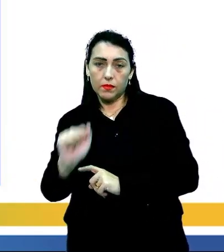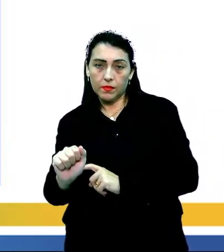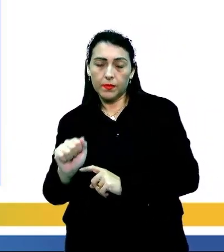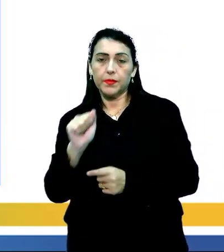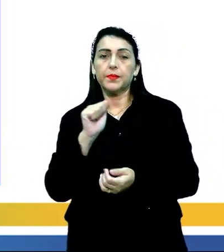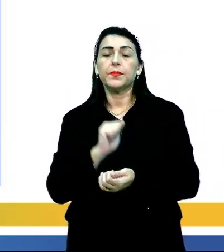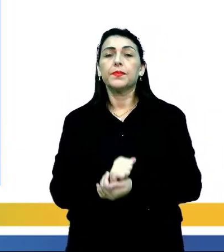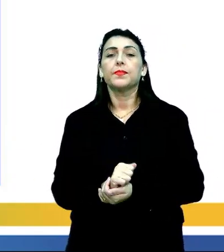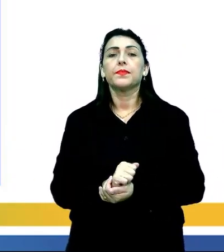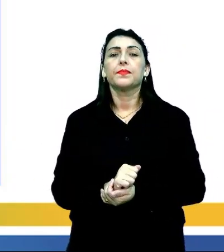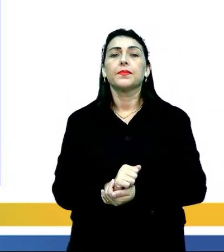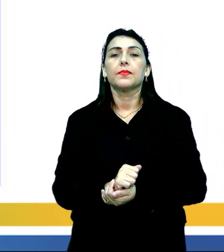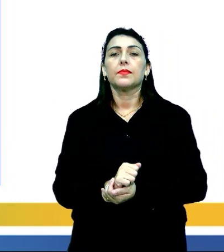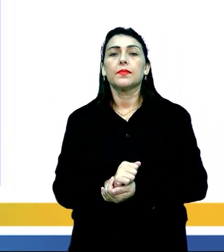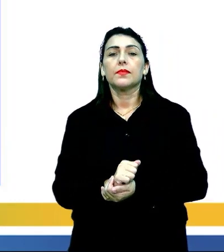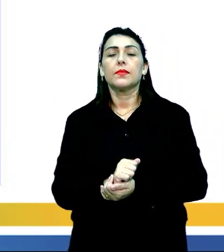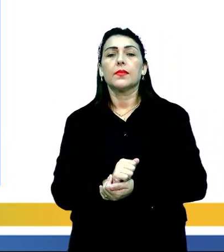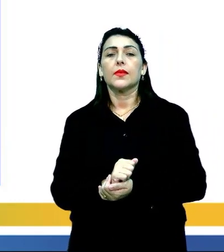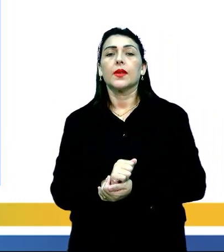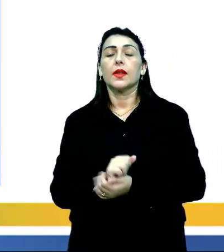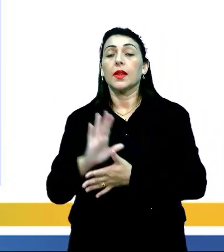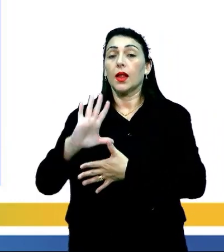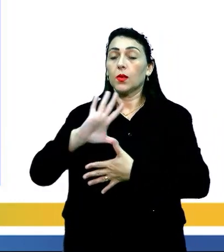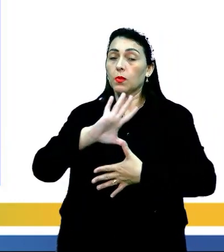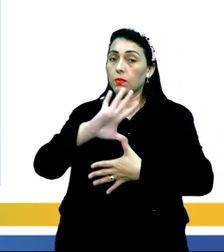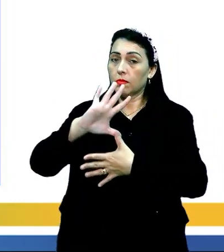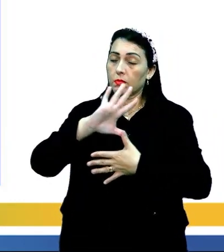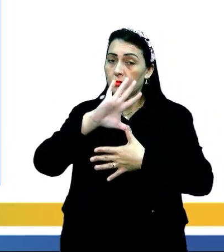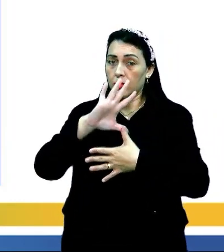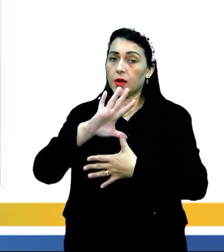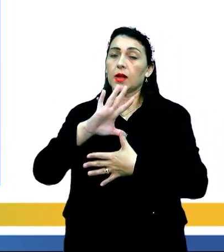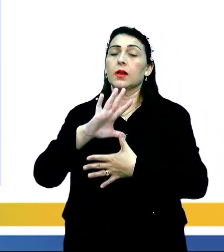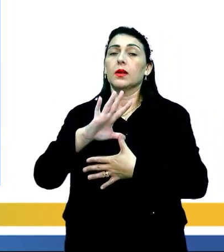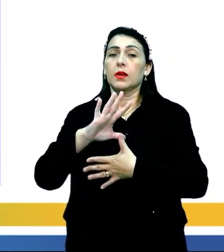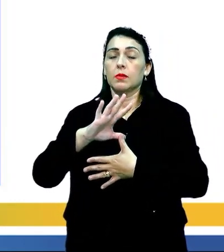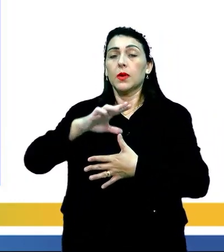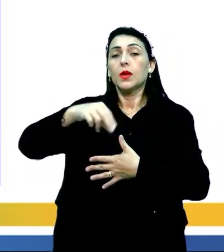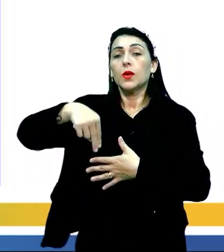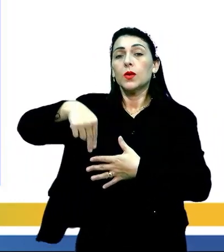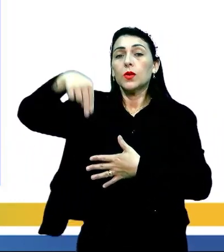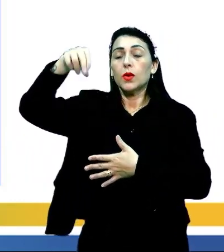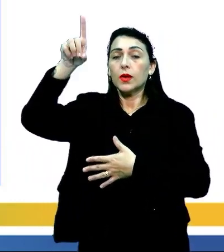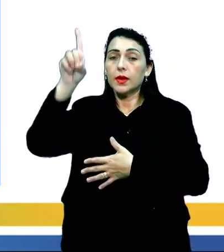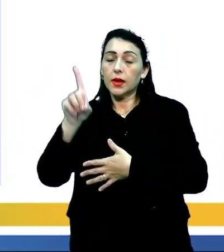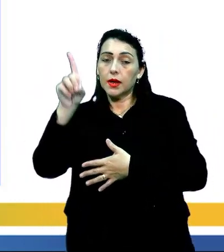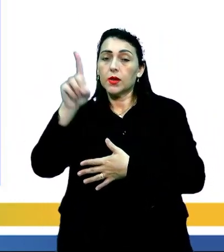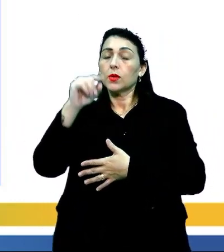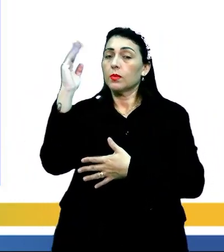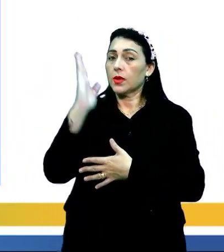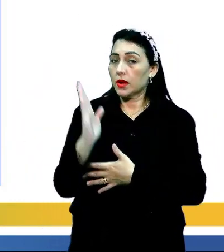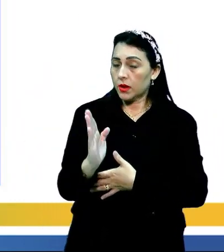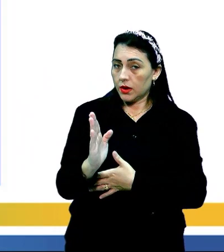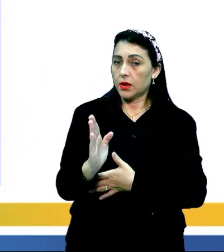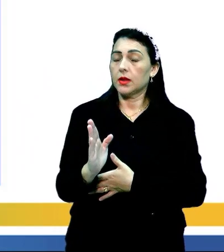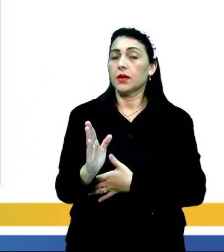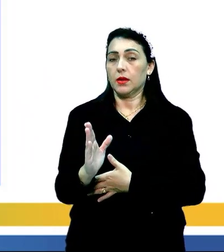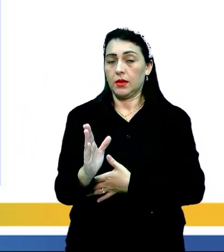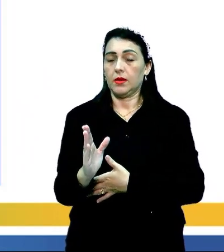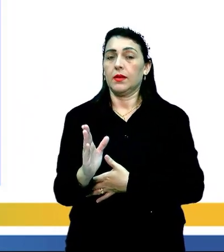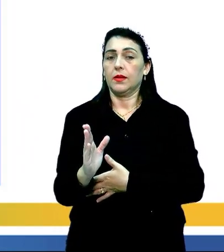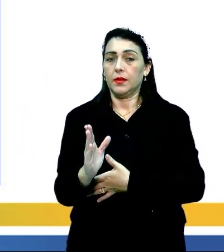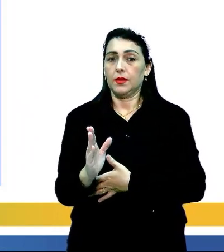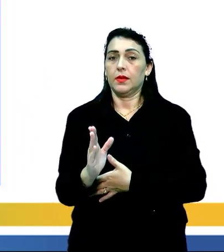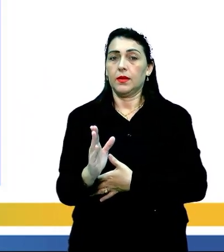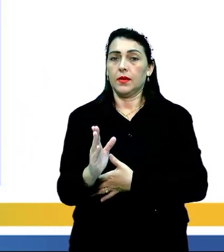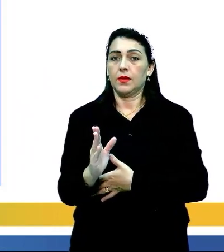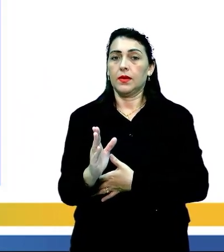o domínio da Caatinga, que está aí no mapa, lá na porção nordeste do Brasil, então, a área de ocorrência dele é justamente